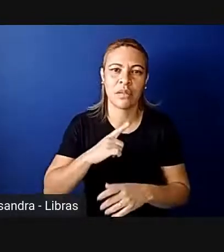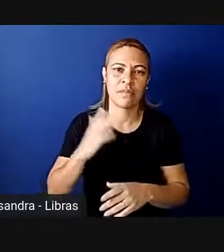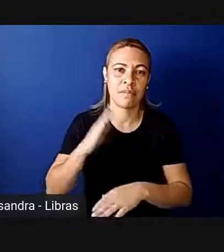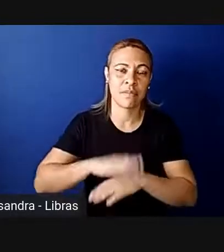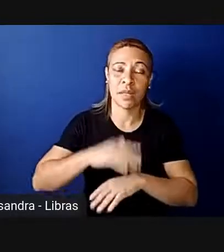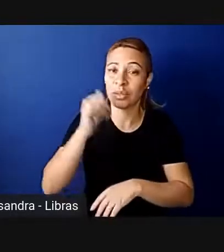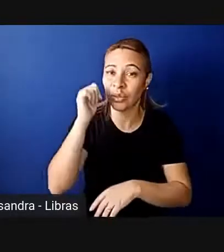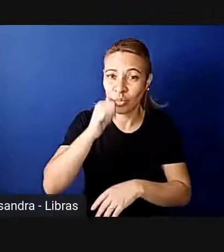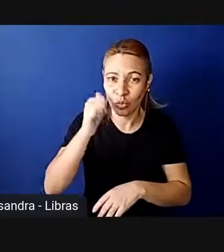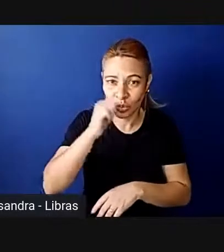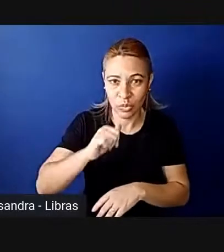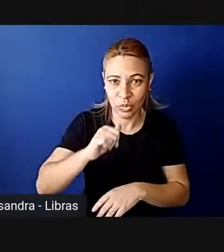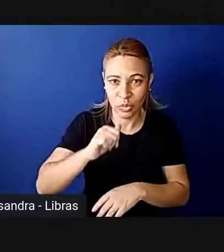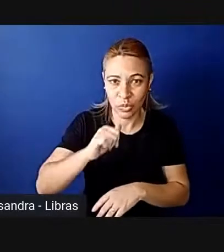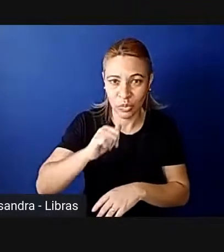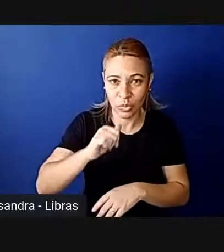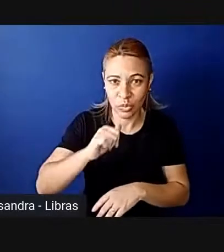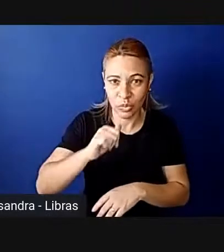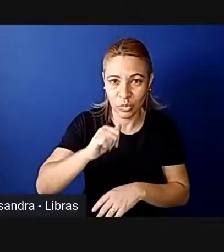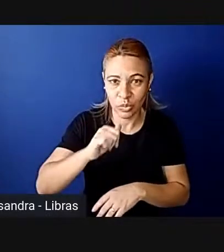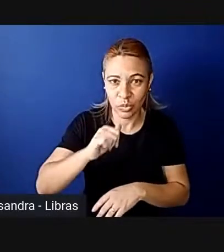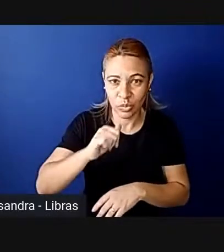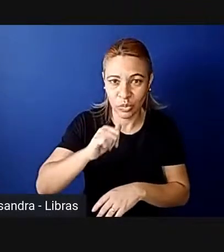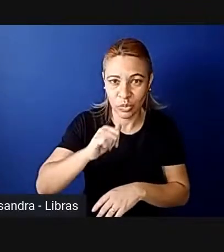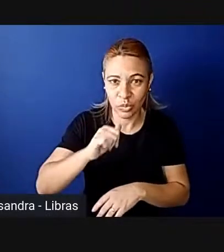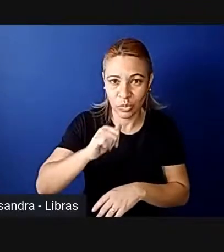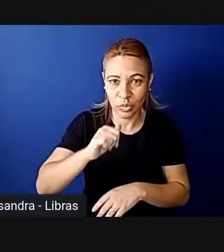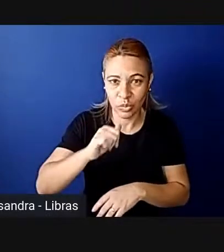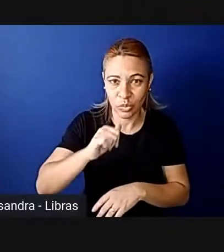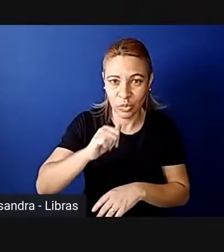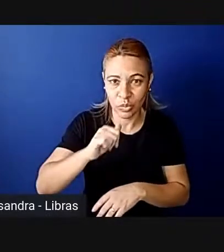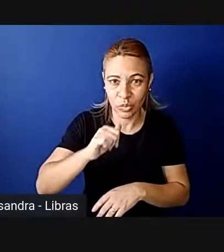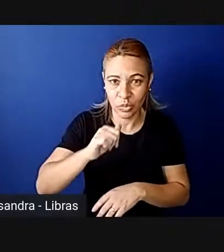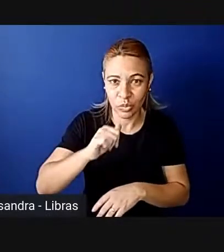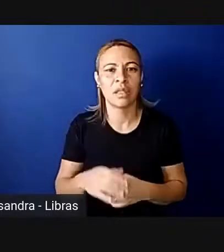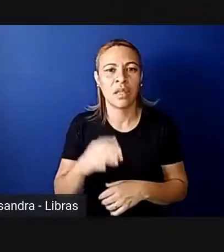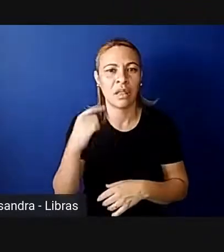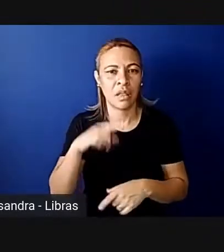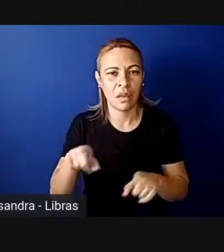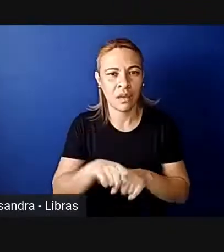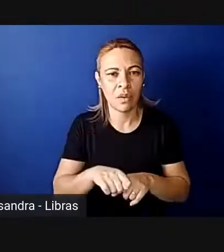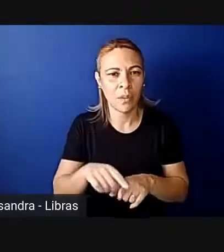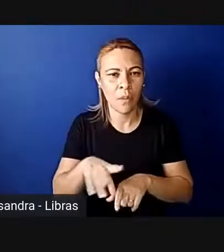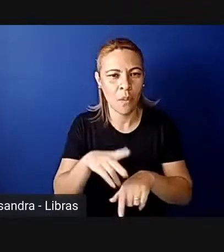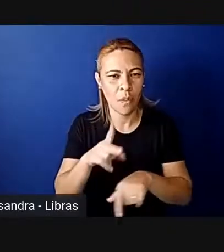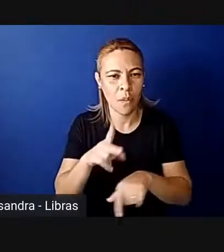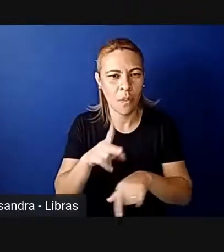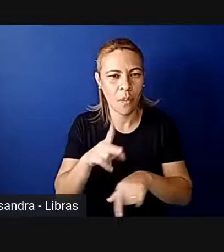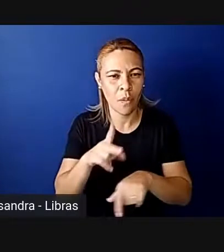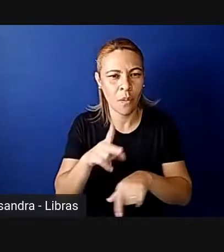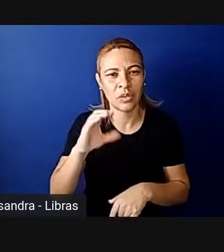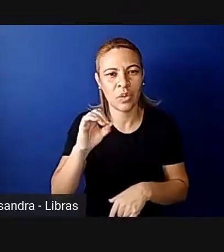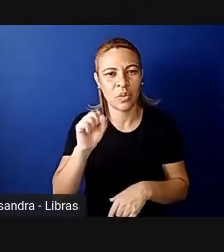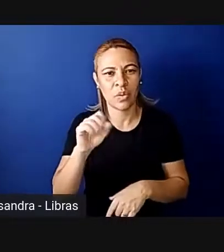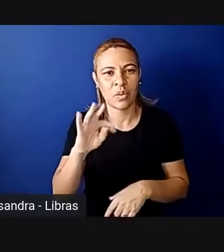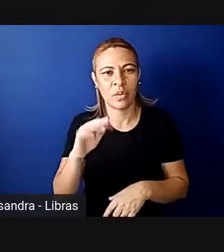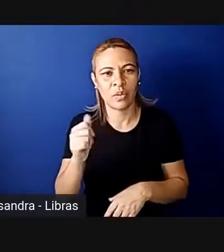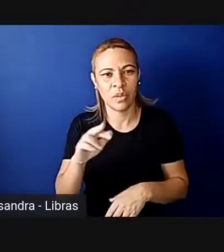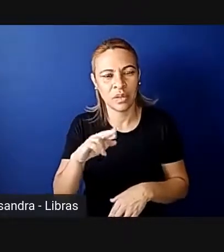congressos ou parlamentos, existem países como Costa Rica, aqui da América Latina, Costa Rica,